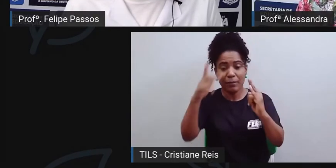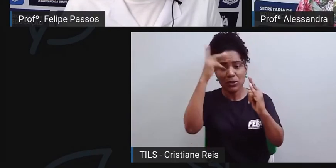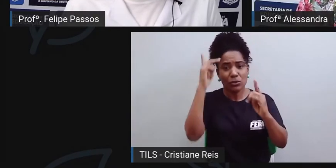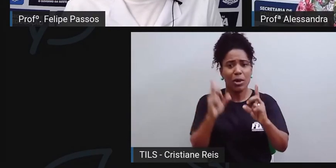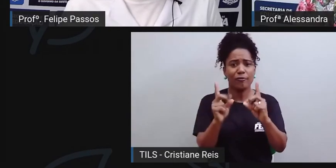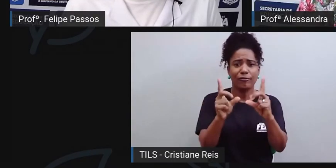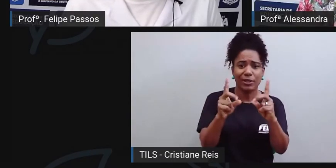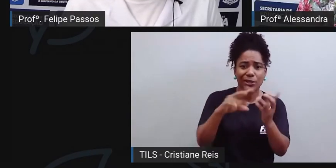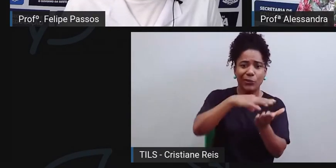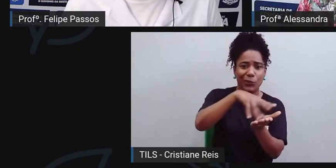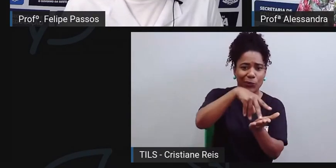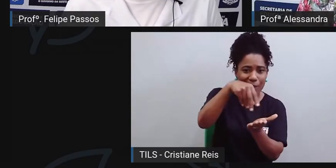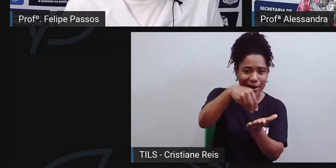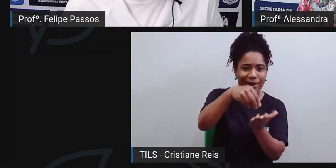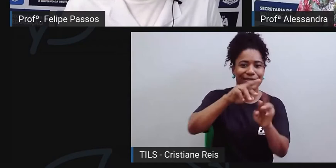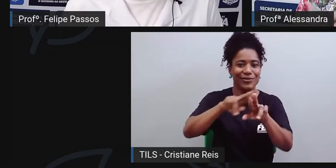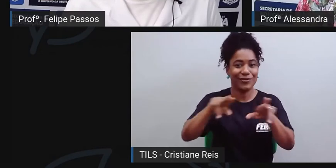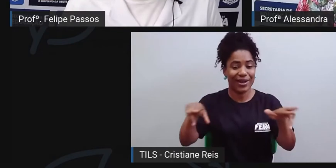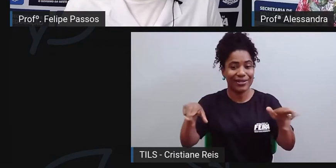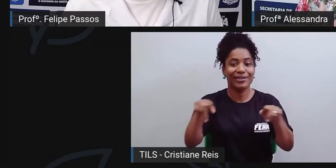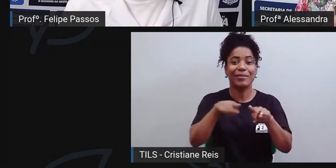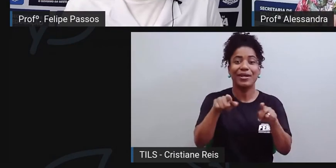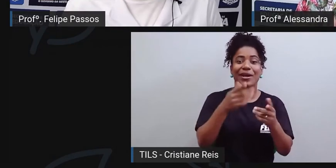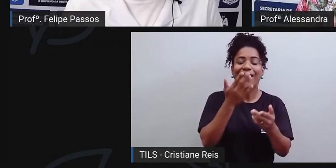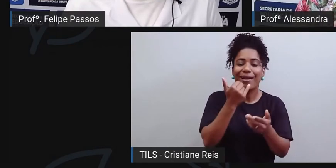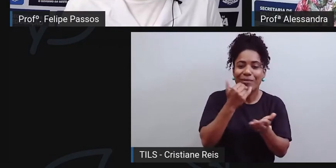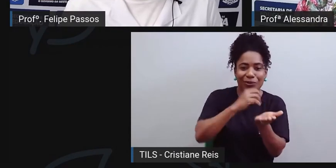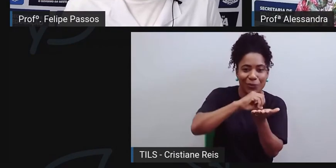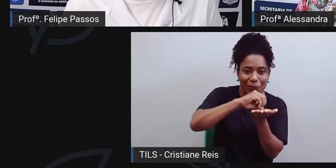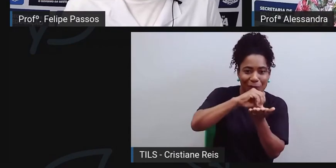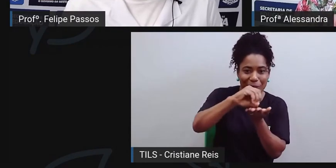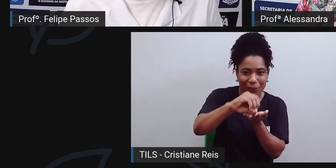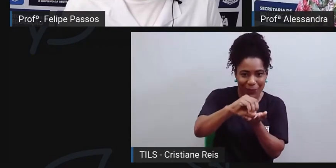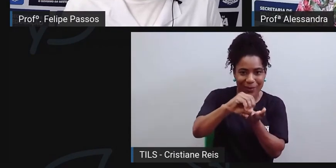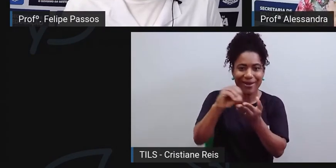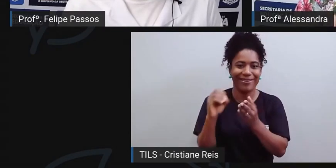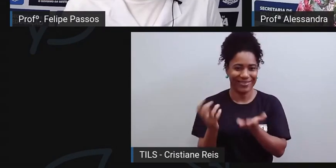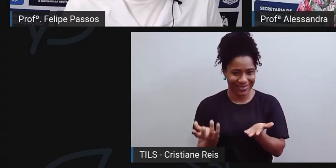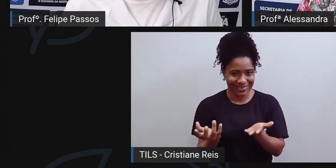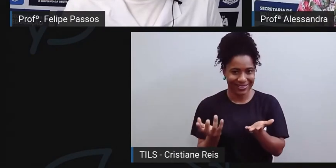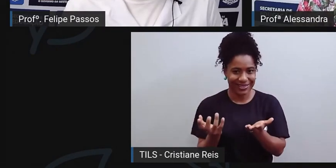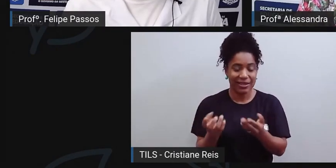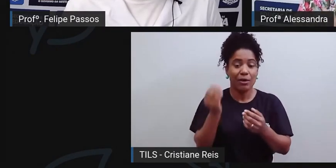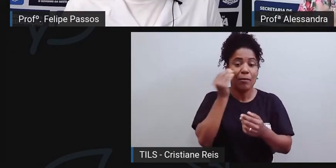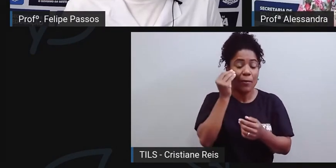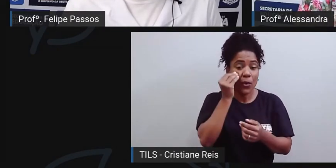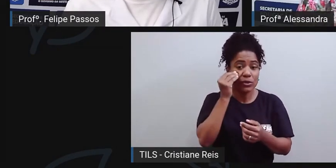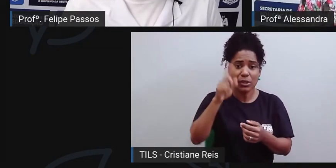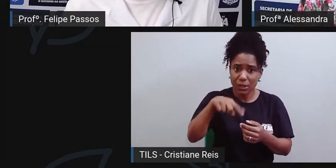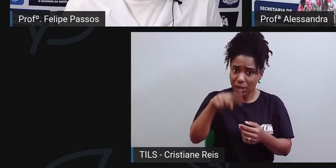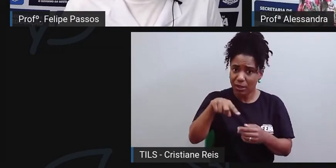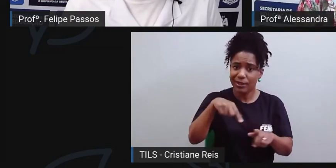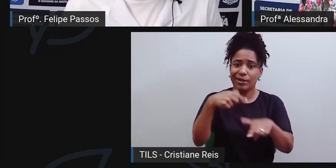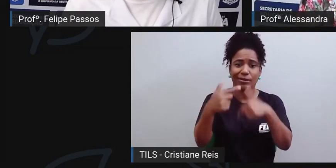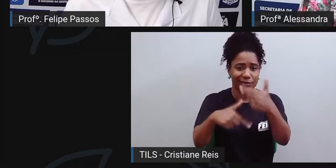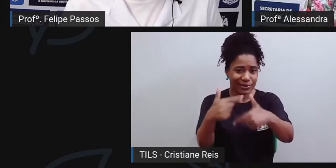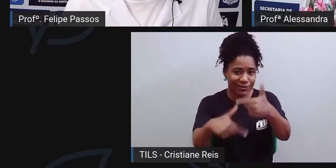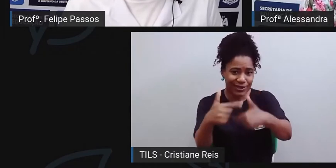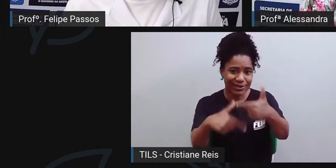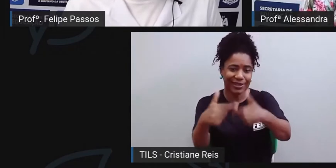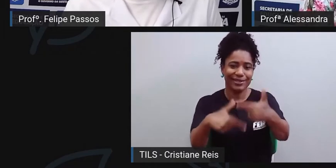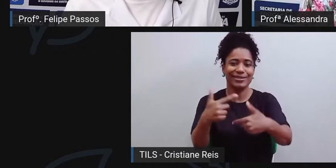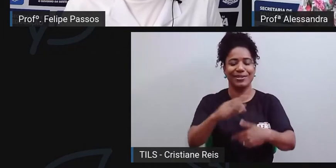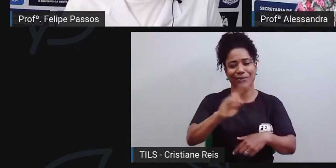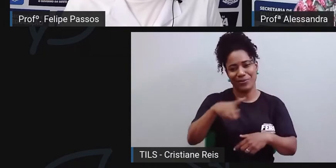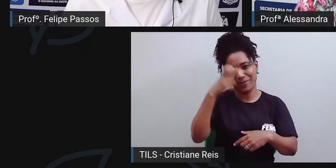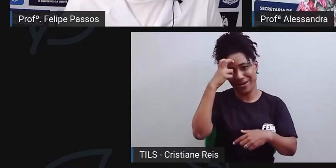vendendo produtos da agricultura familiar, você vê que ainda é uma atividade cultural, porque está valorizando o produto que é da